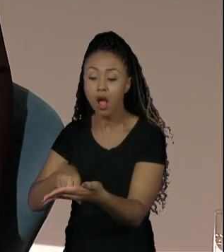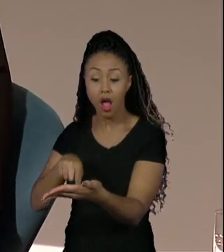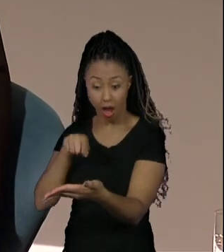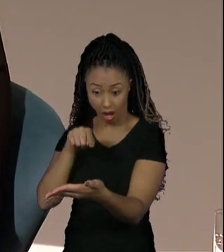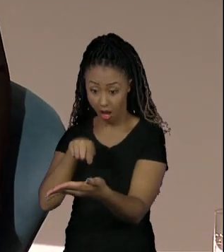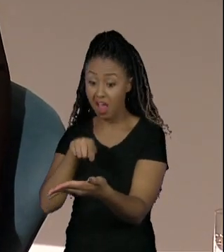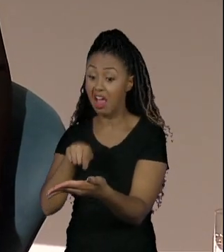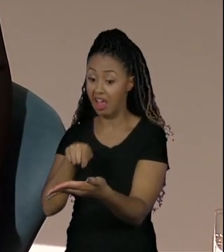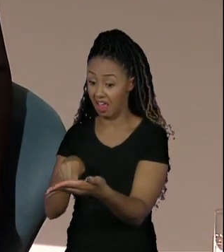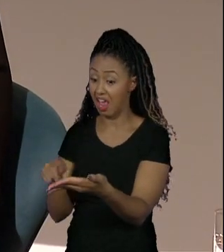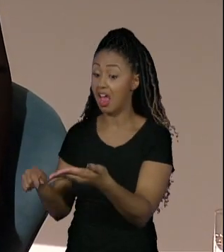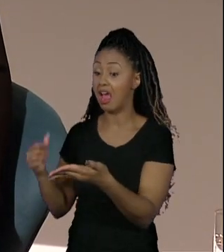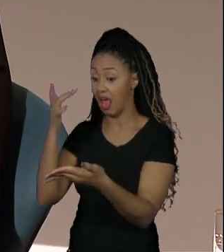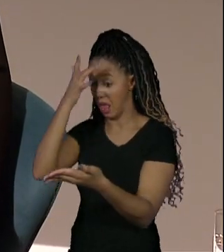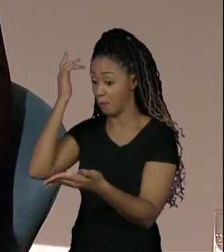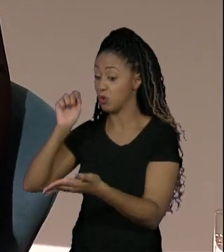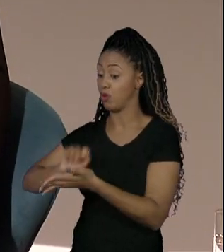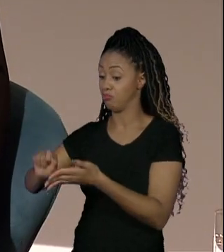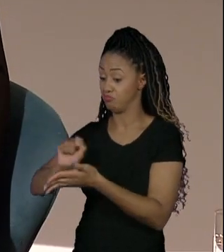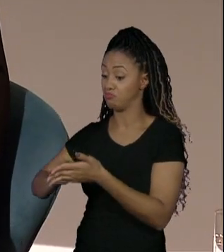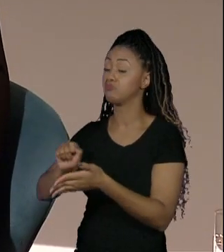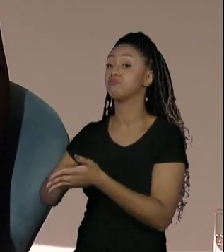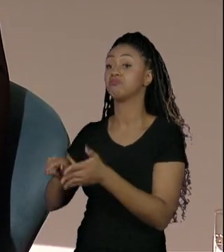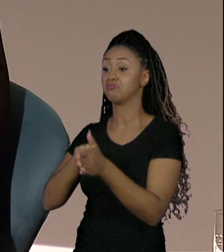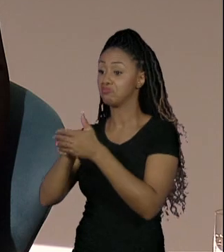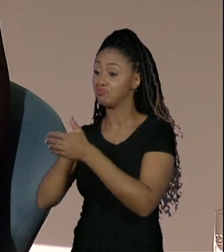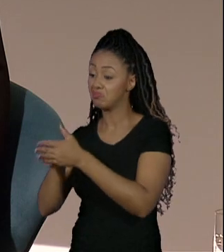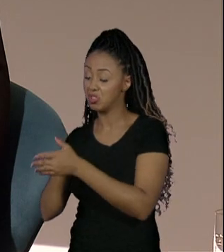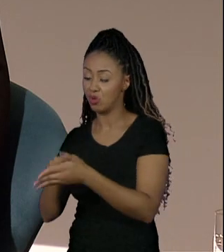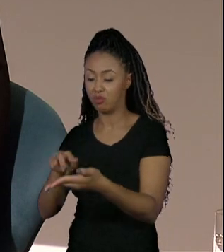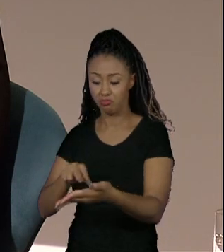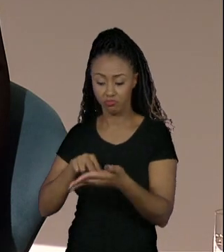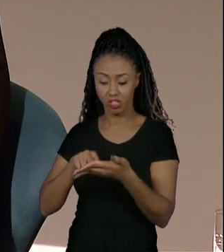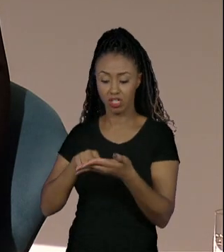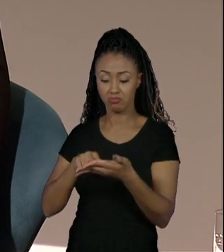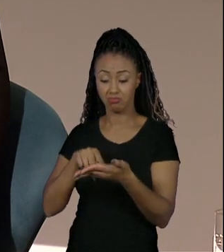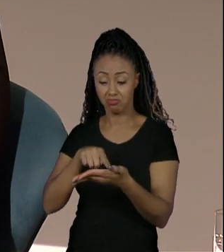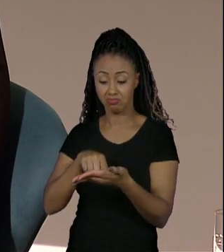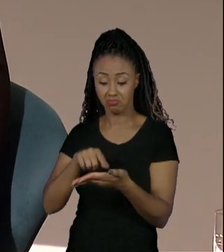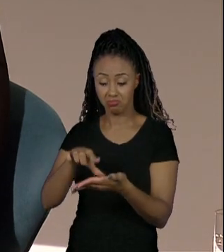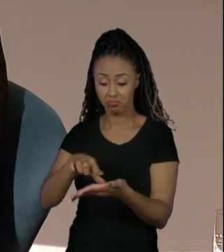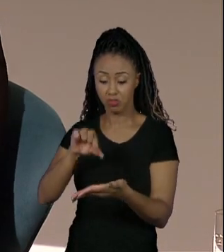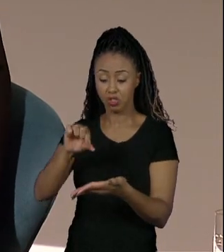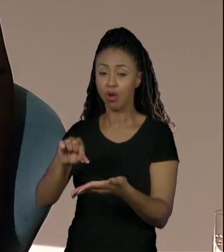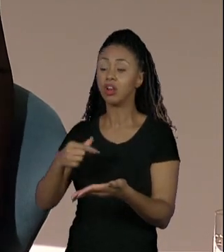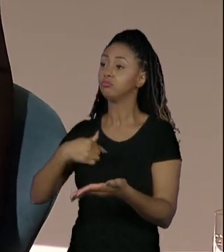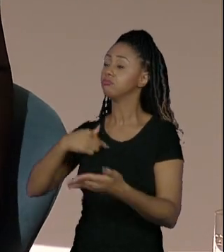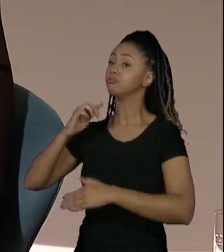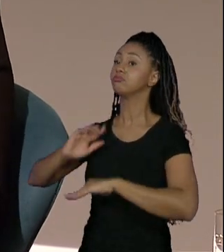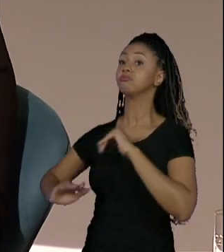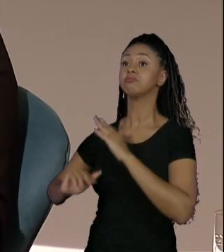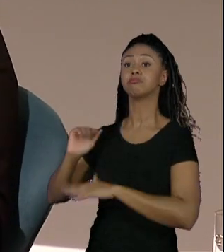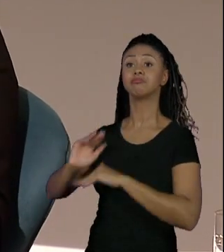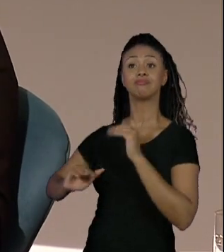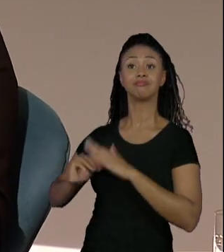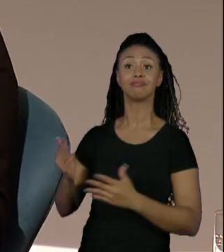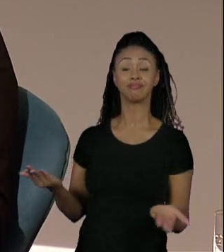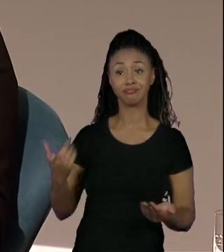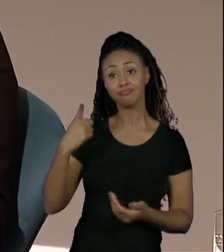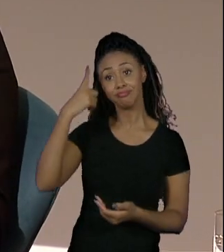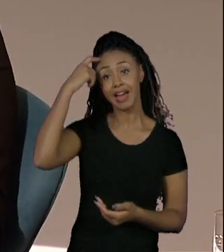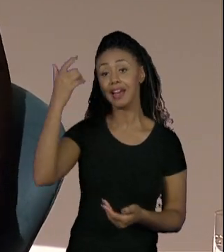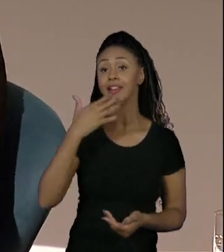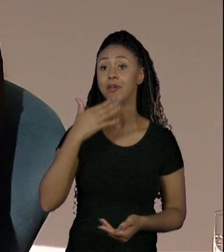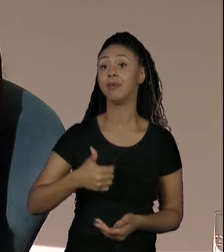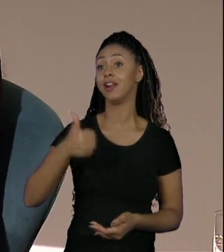e observou, é muito simples. Você olha, pega aquilo que te serve e aplica. Essa é a grande ideia desse